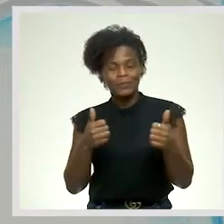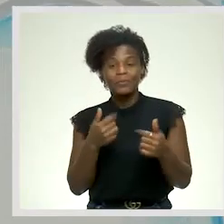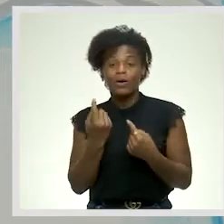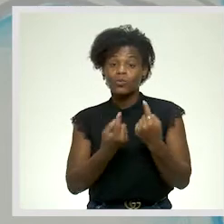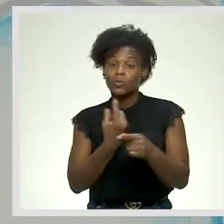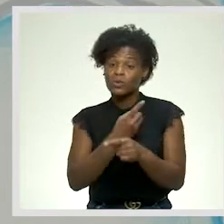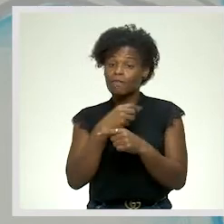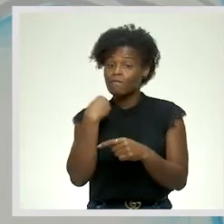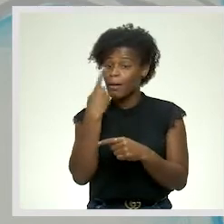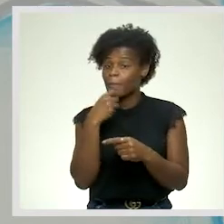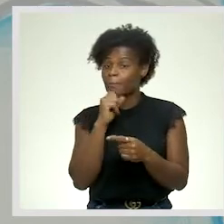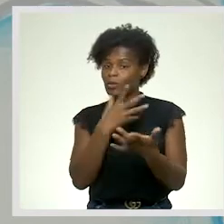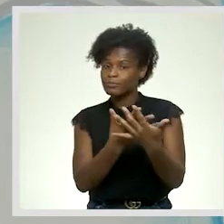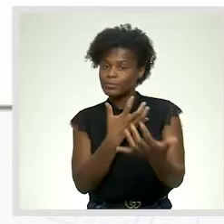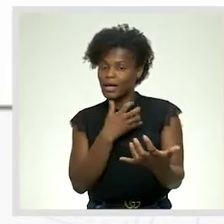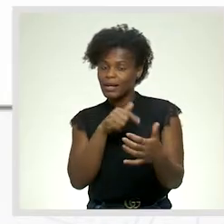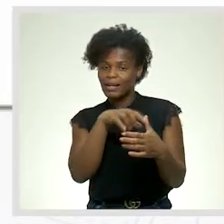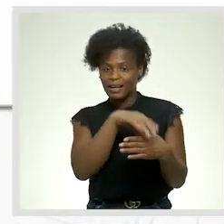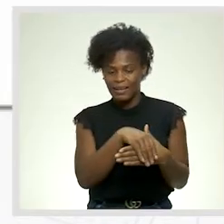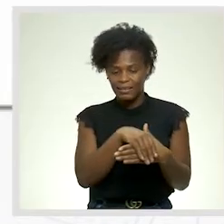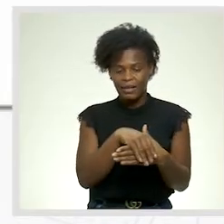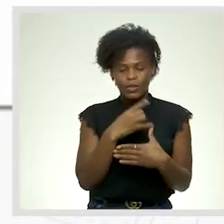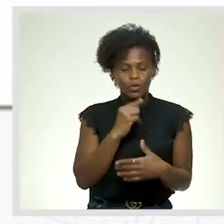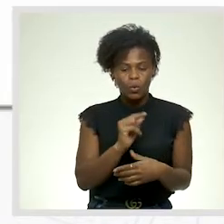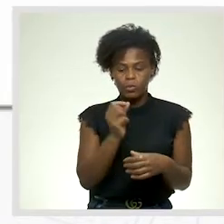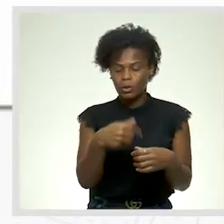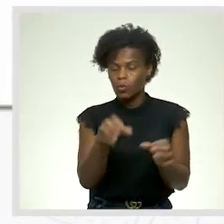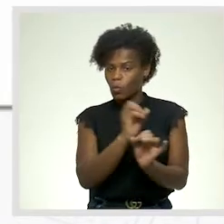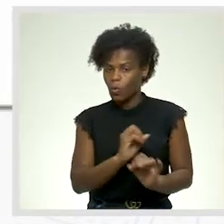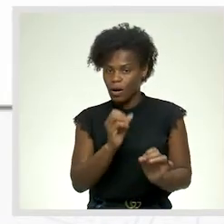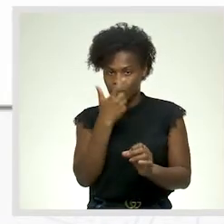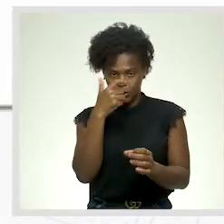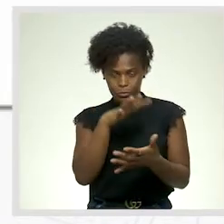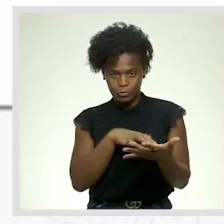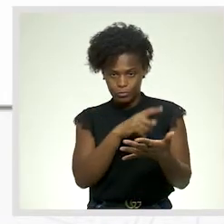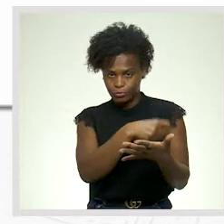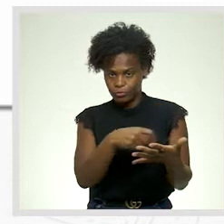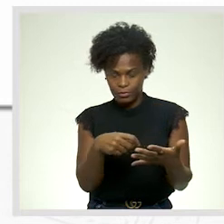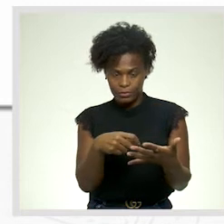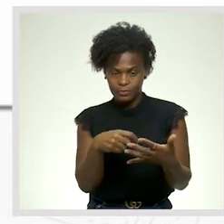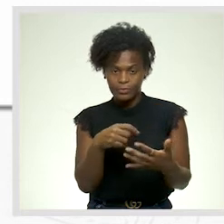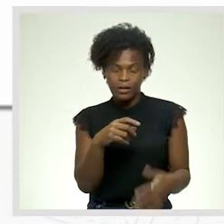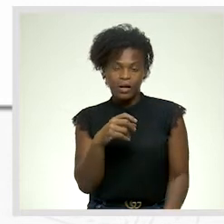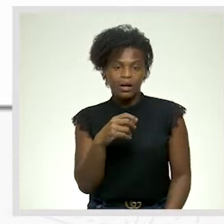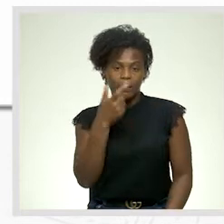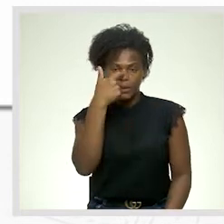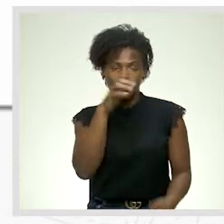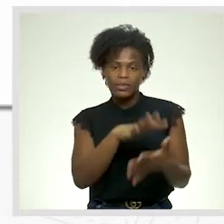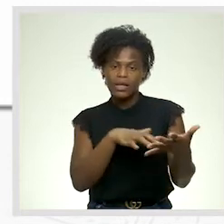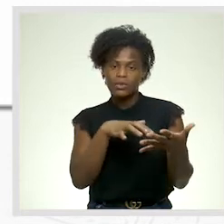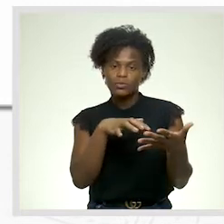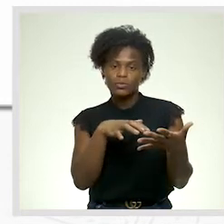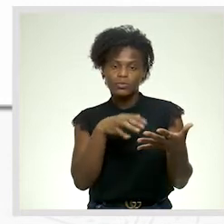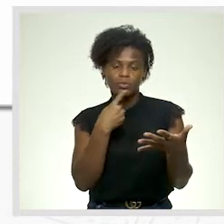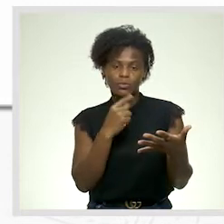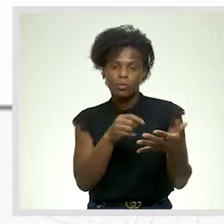verbais que podemos destacar na carta anónima. Reparem, o autor anónimo recorre-se aos